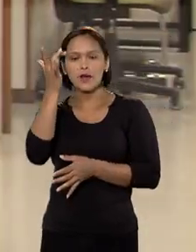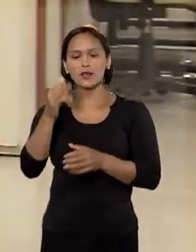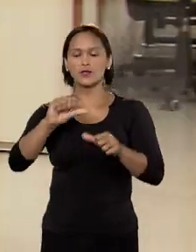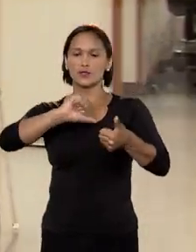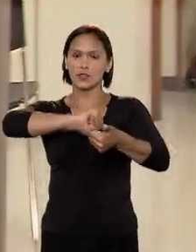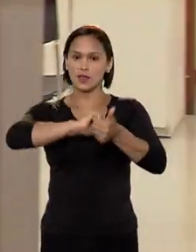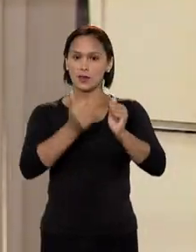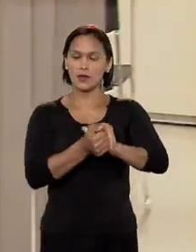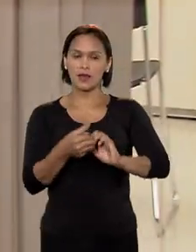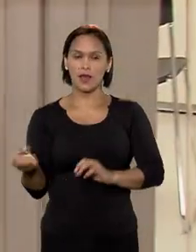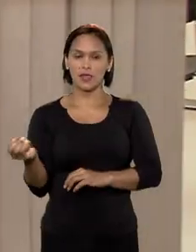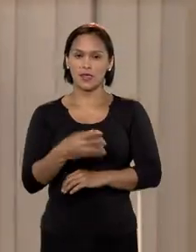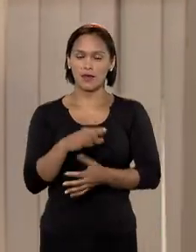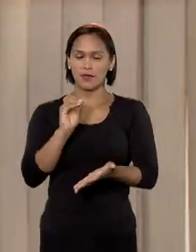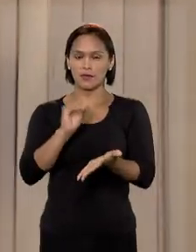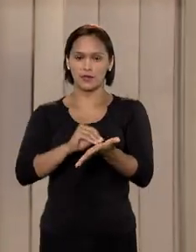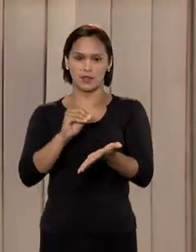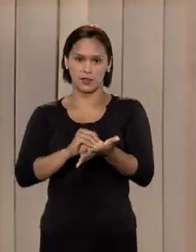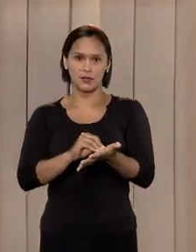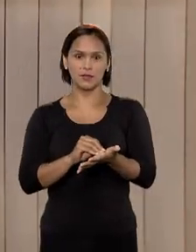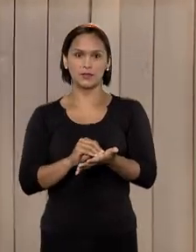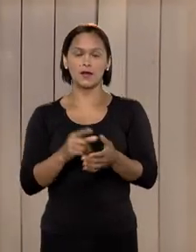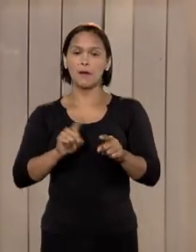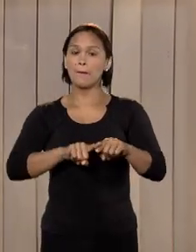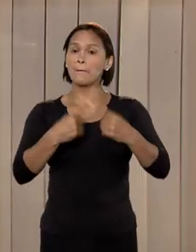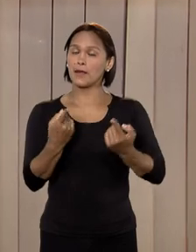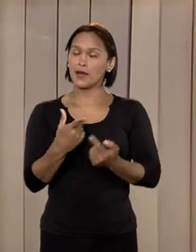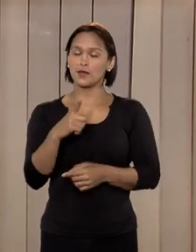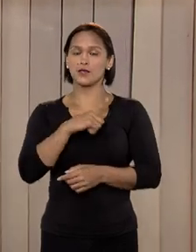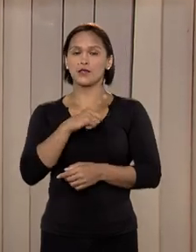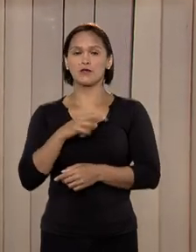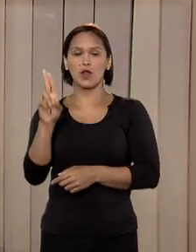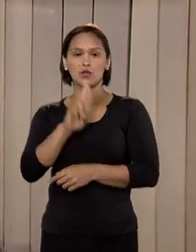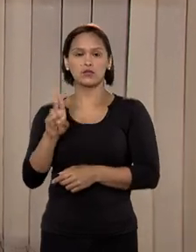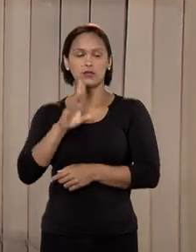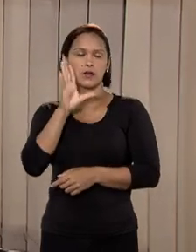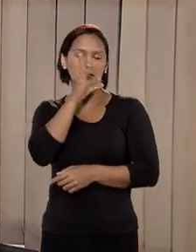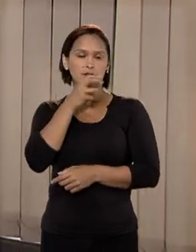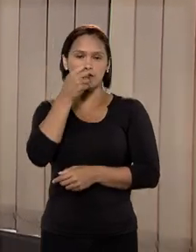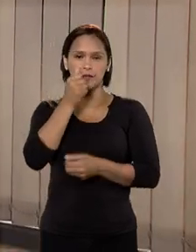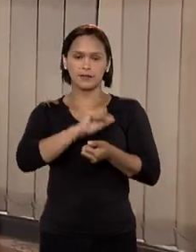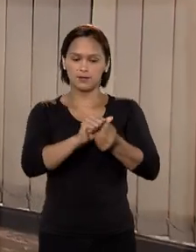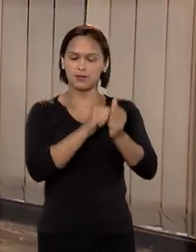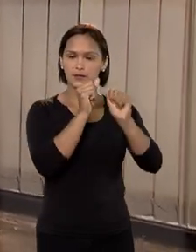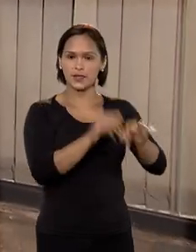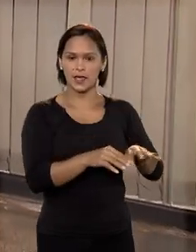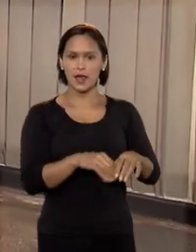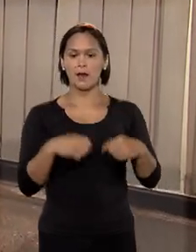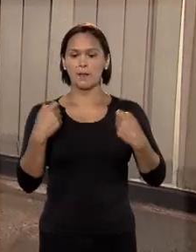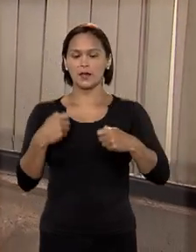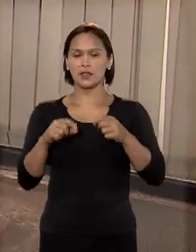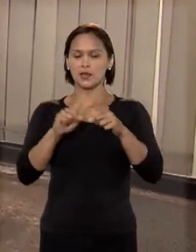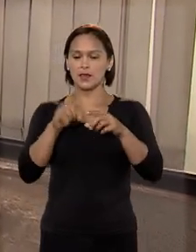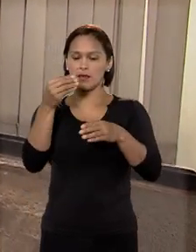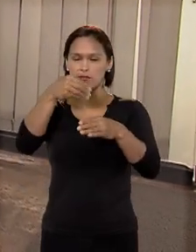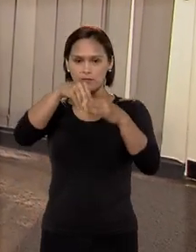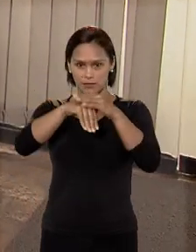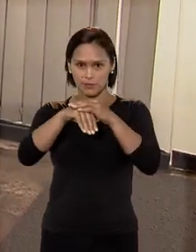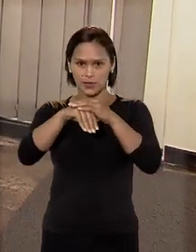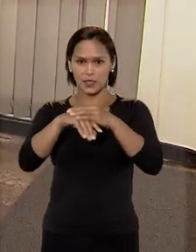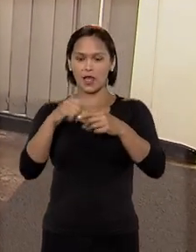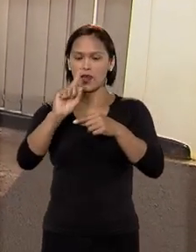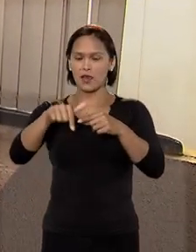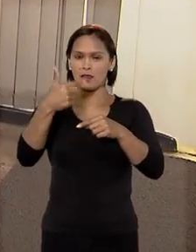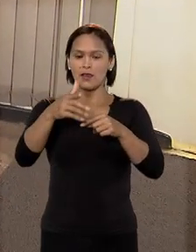de se adaptar a essa nova realidade. Mas se estiver usando as descartáveis, elas devem ser colocadas em um saco